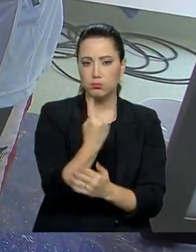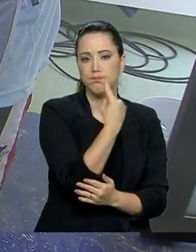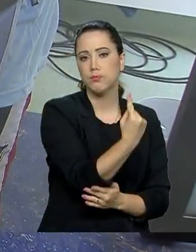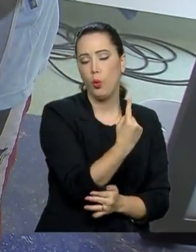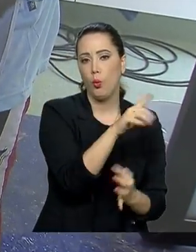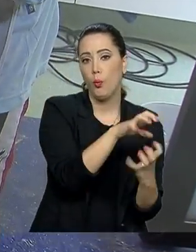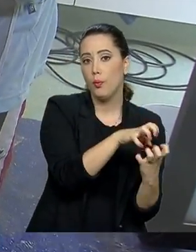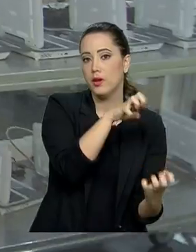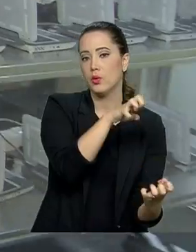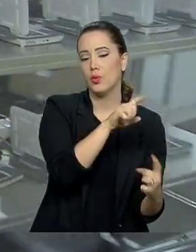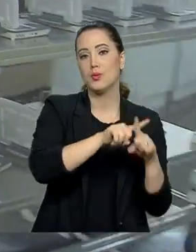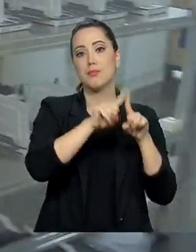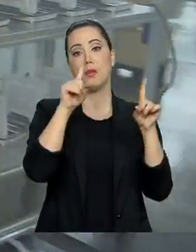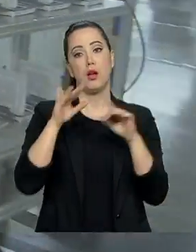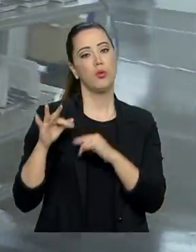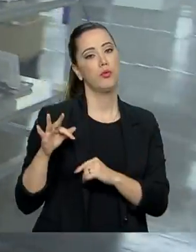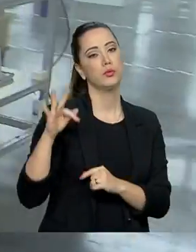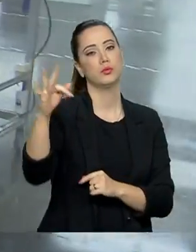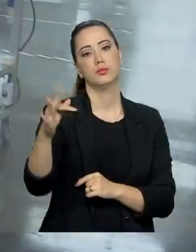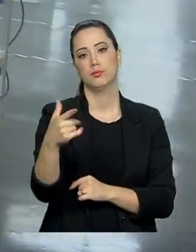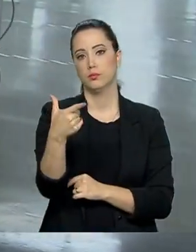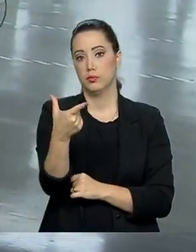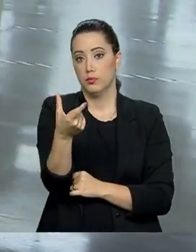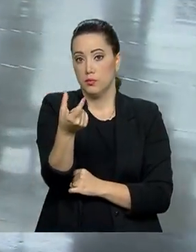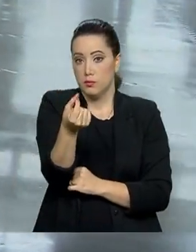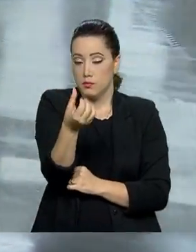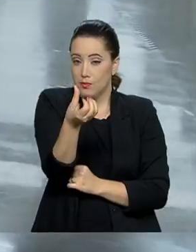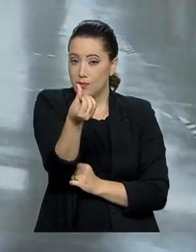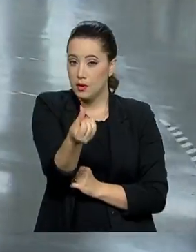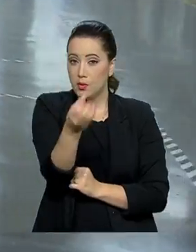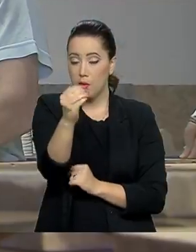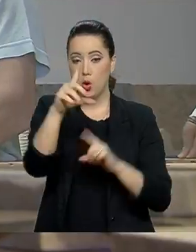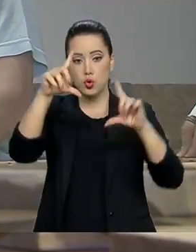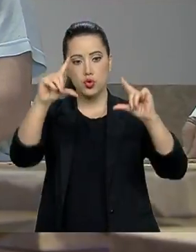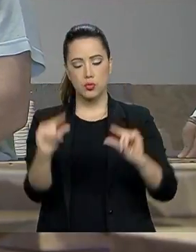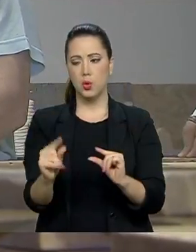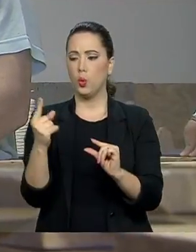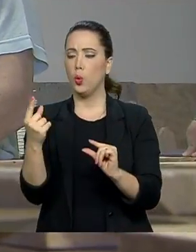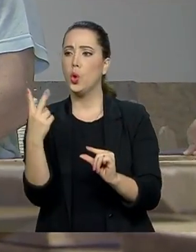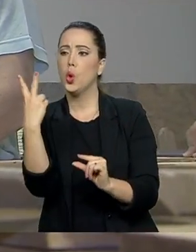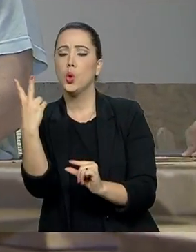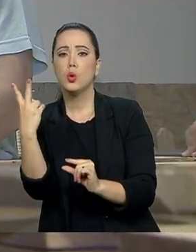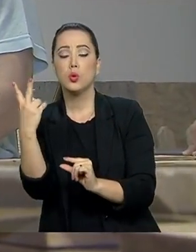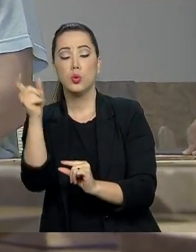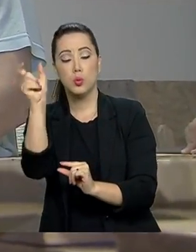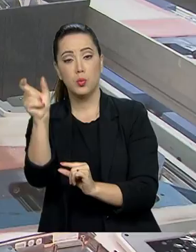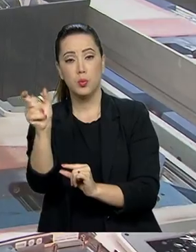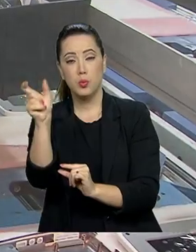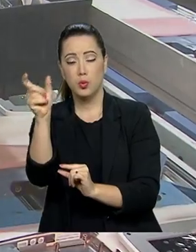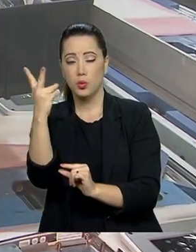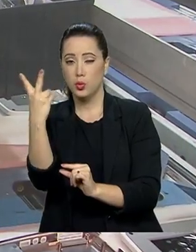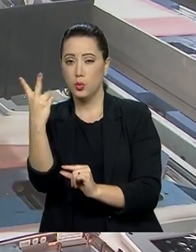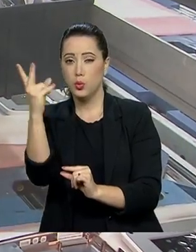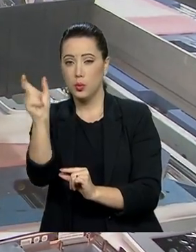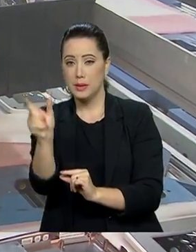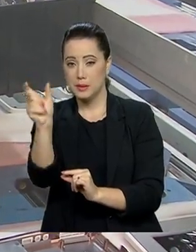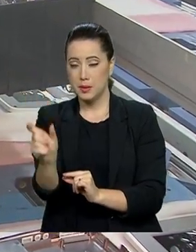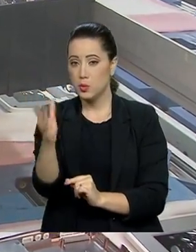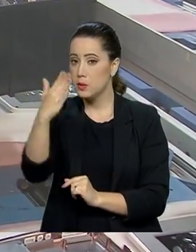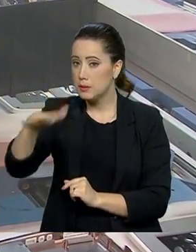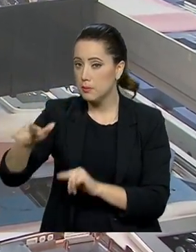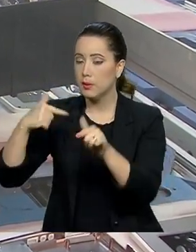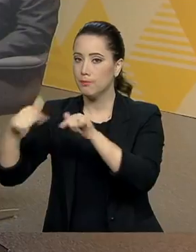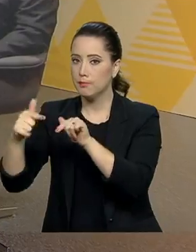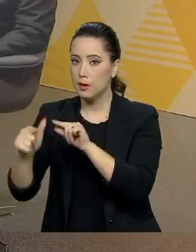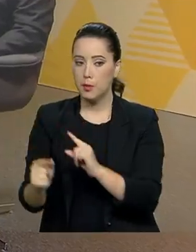2060, de acordo com as projeções do IBGE, esse número deve cair para quase duas pessoas e meia em idade ativa para cada